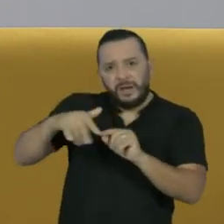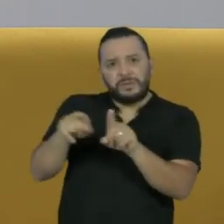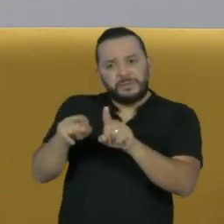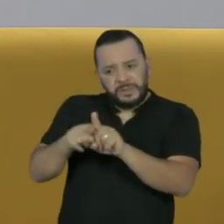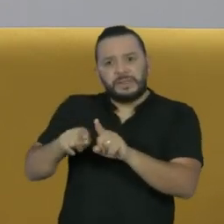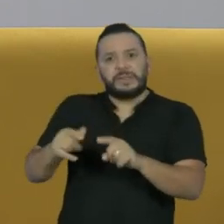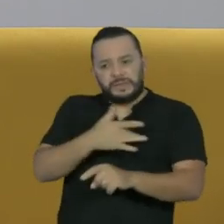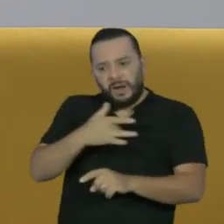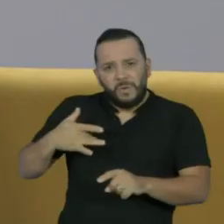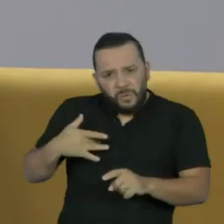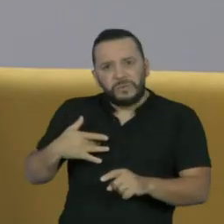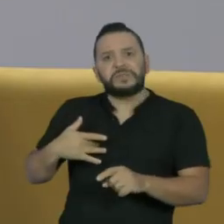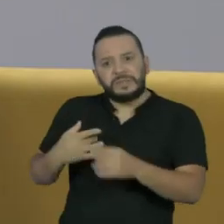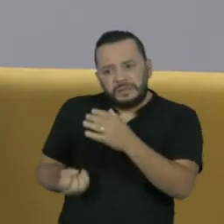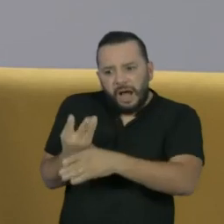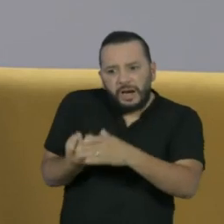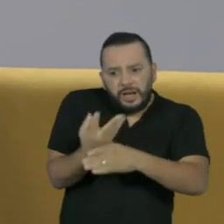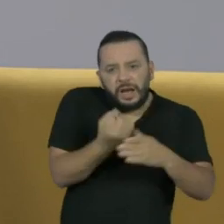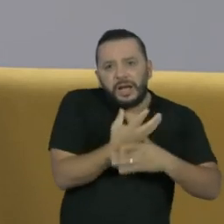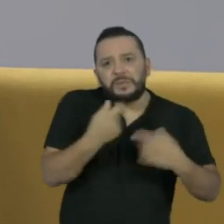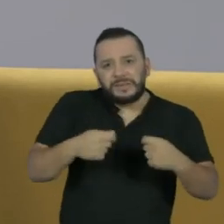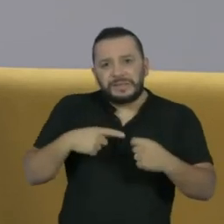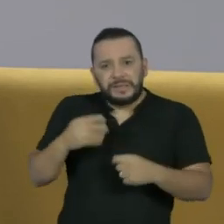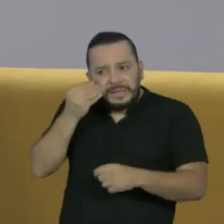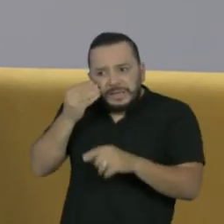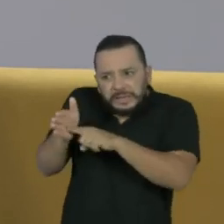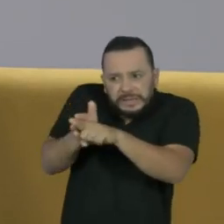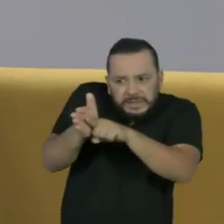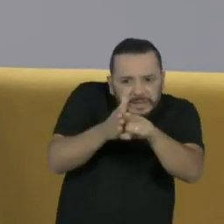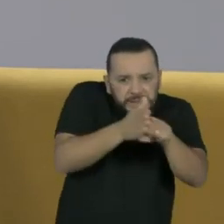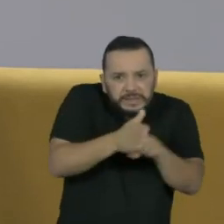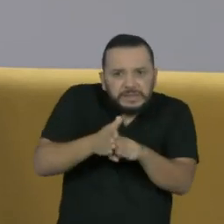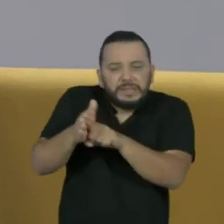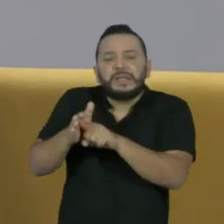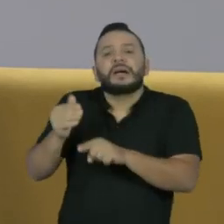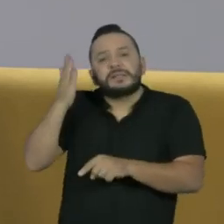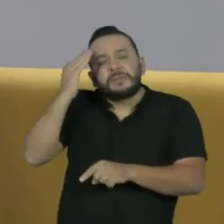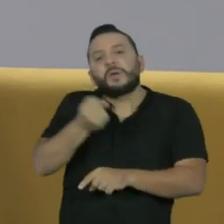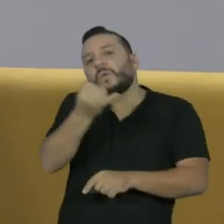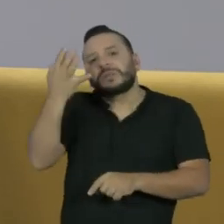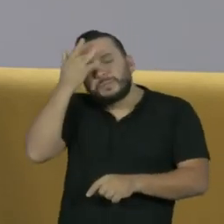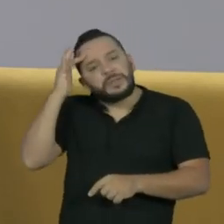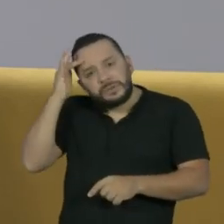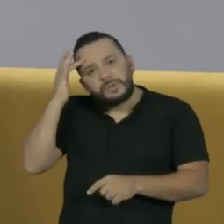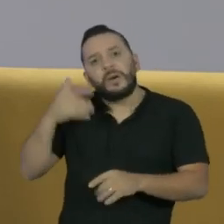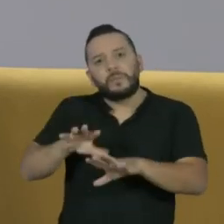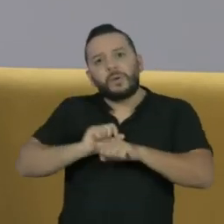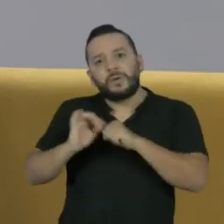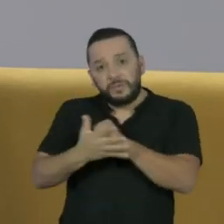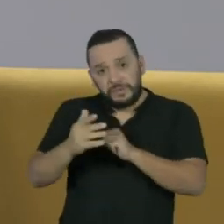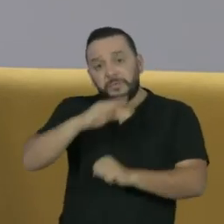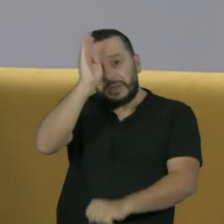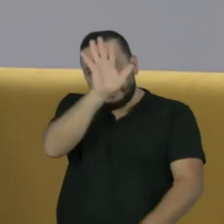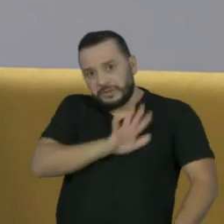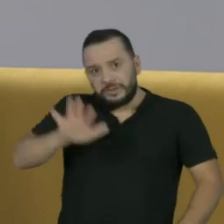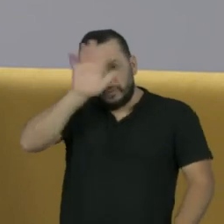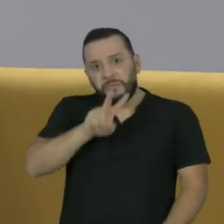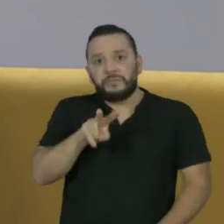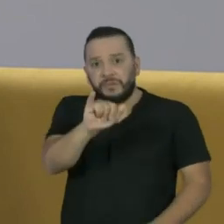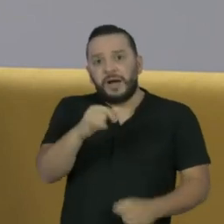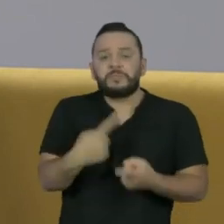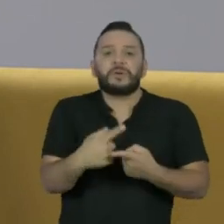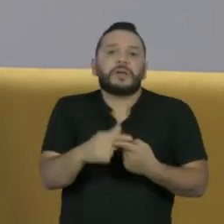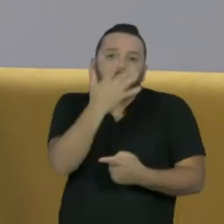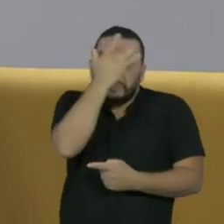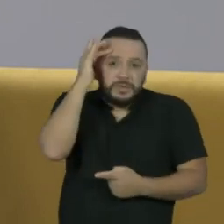proteger a população. Testes para saber quantas pessoas foram contaminadas vão ser feitos em todo o país. Isso porque muitas pessoas